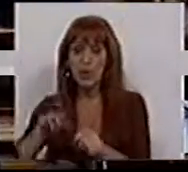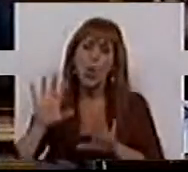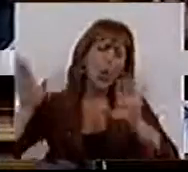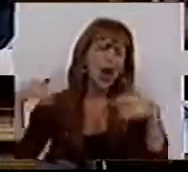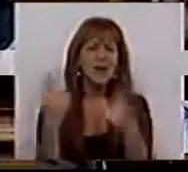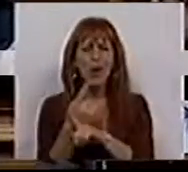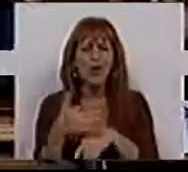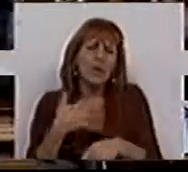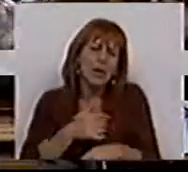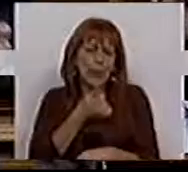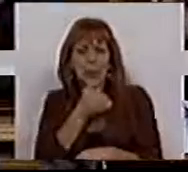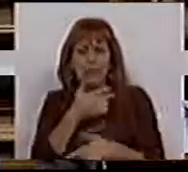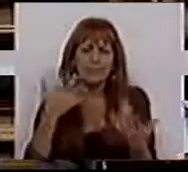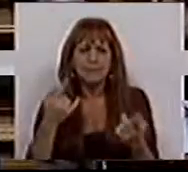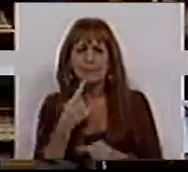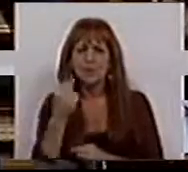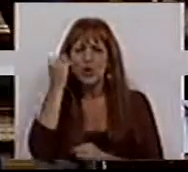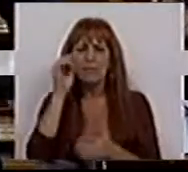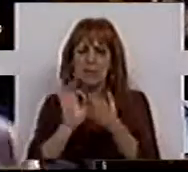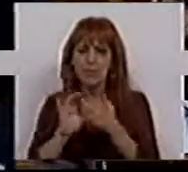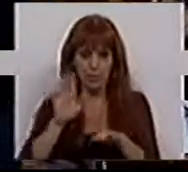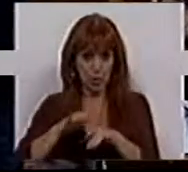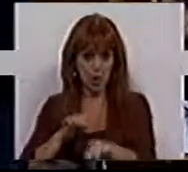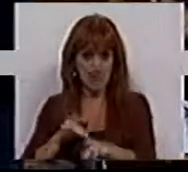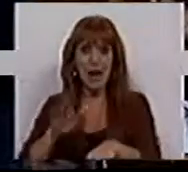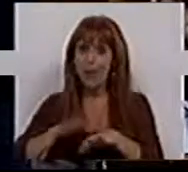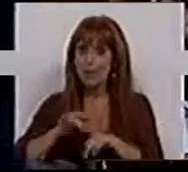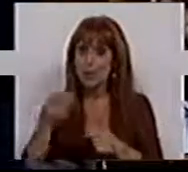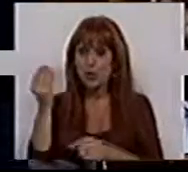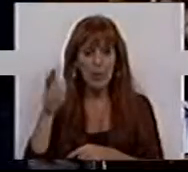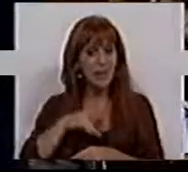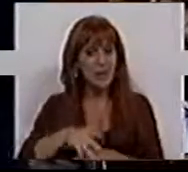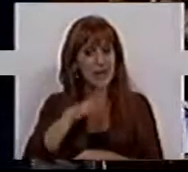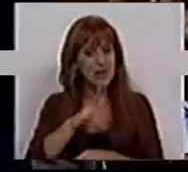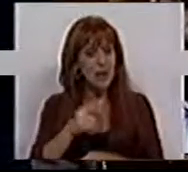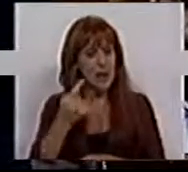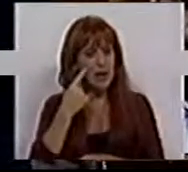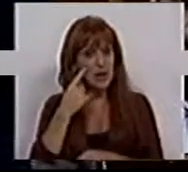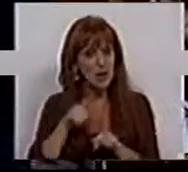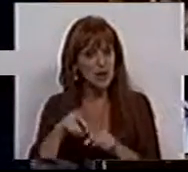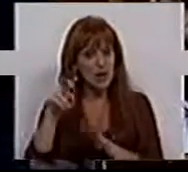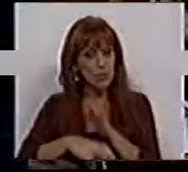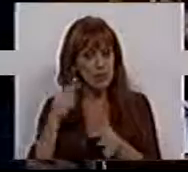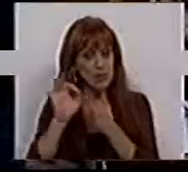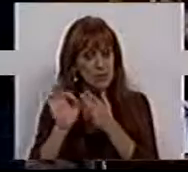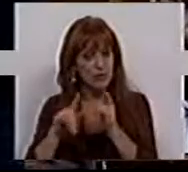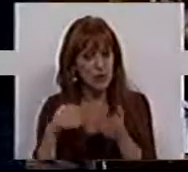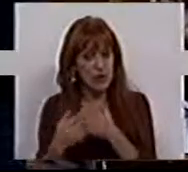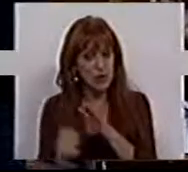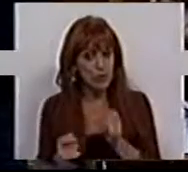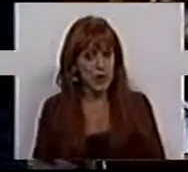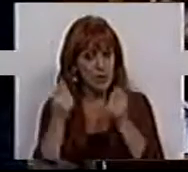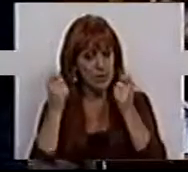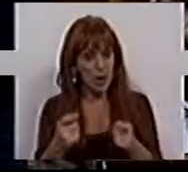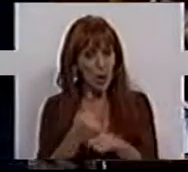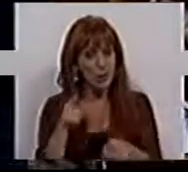qualquer coisa que se queira. E muito específicos por isso. E é por isso que o Banco de Portugal diz, atenção, é preciso haver um regime específico para estes fundos de